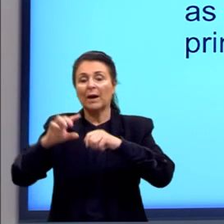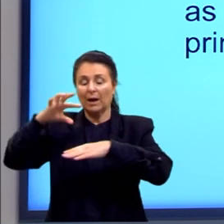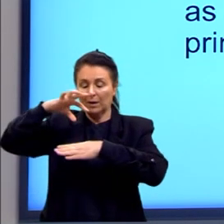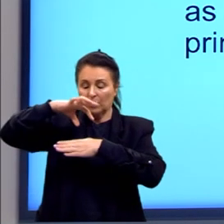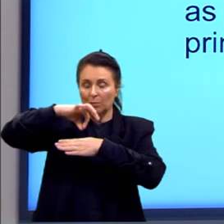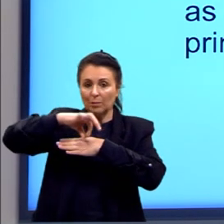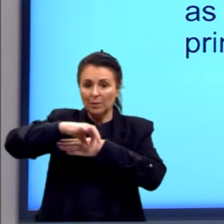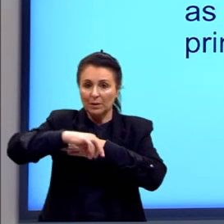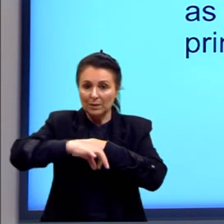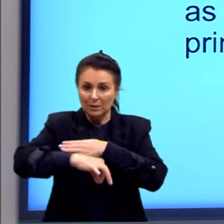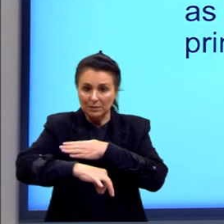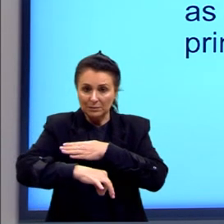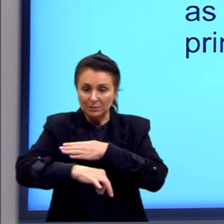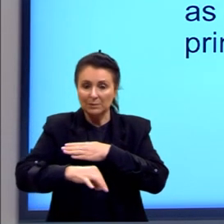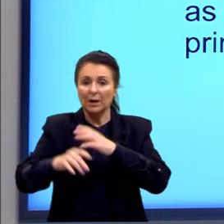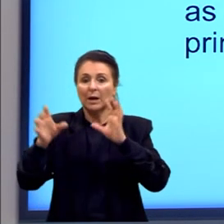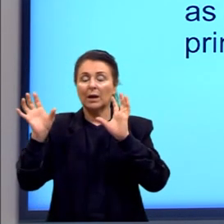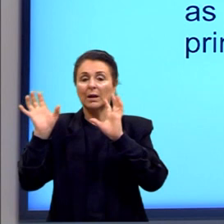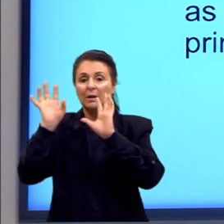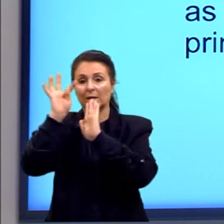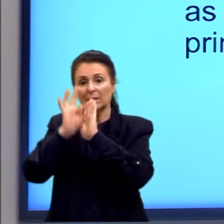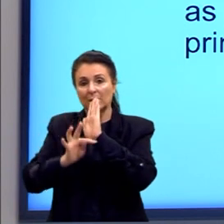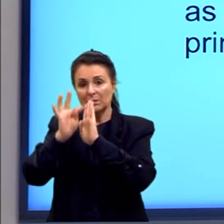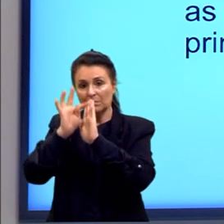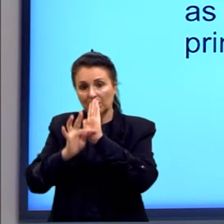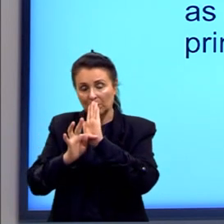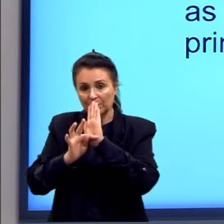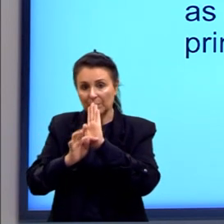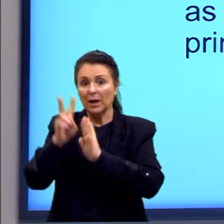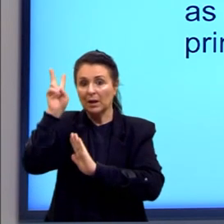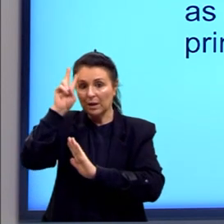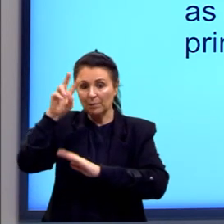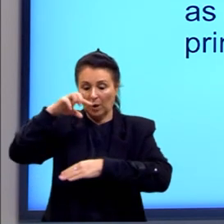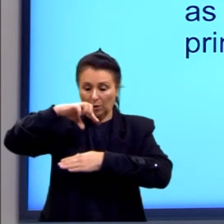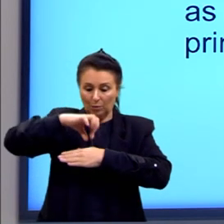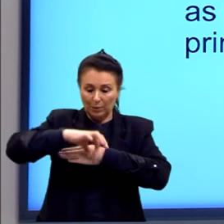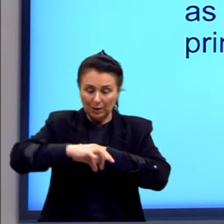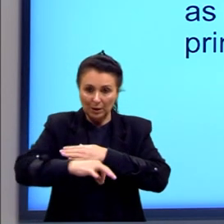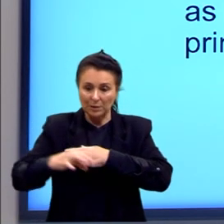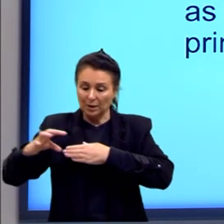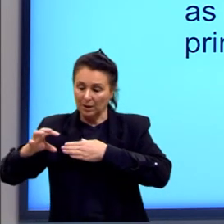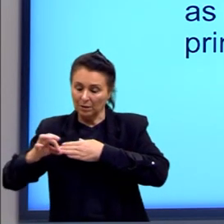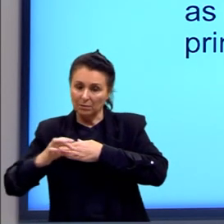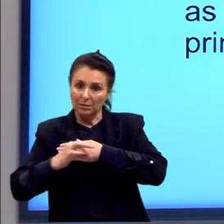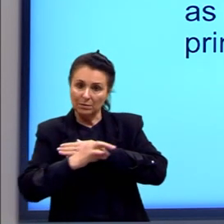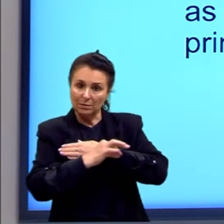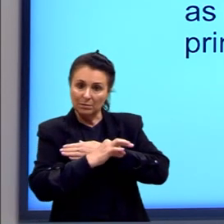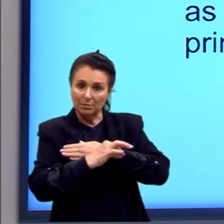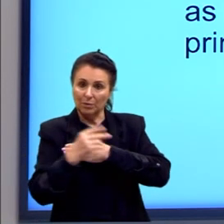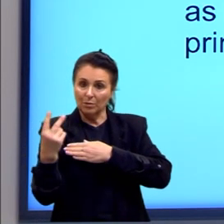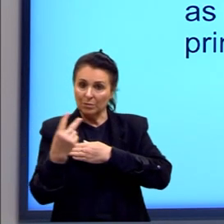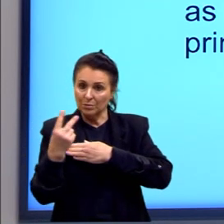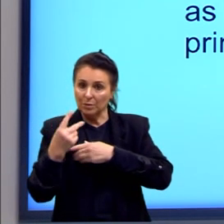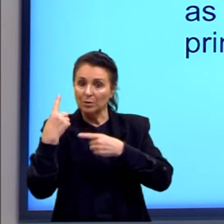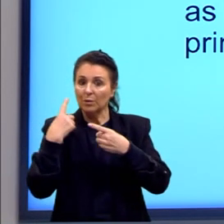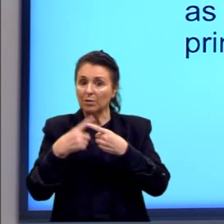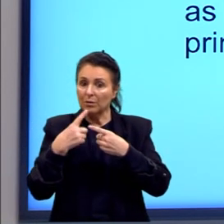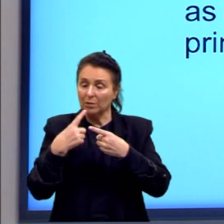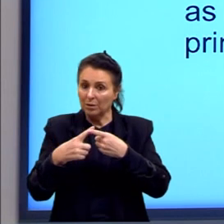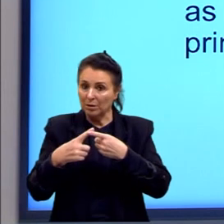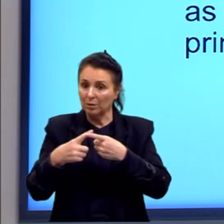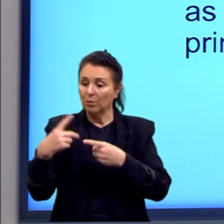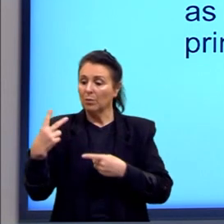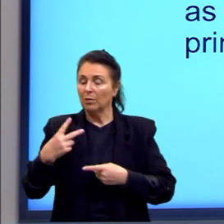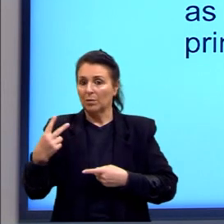textual. Vocês viram por que eu trabalhei ali coerência e coesão juntas? Que eu disse essa duplinha. Por que eu falei aí essa